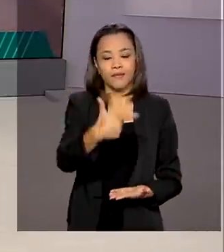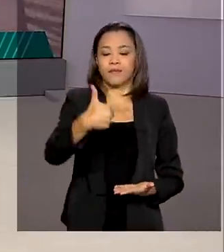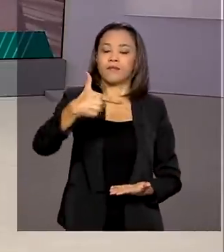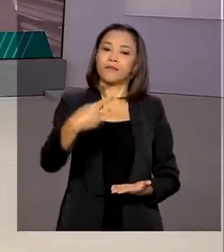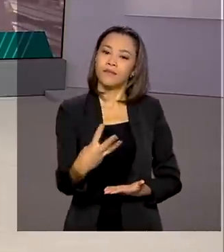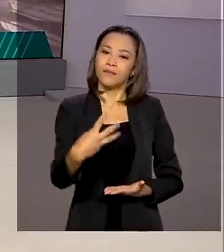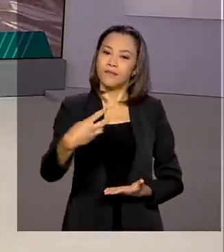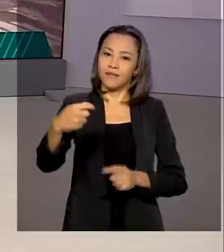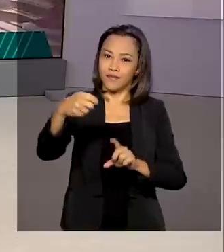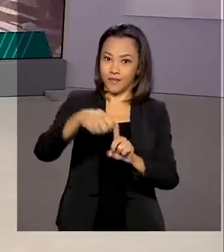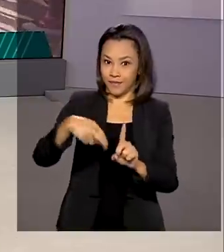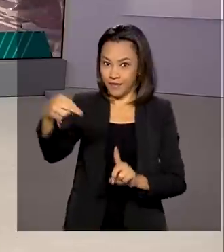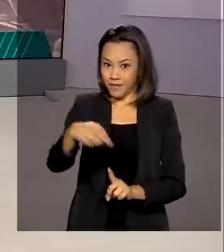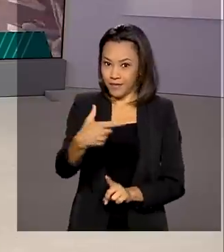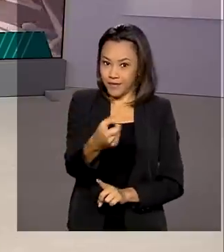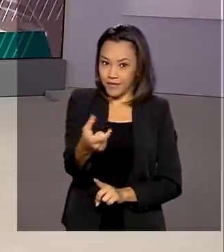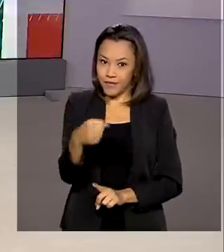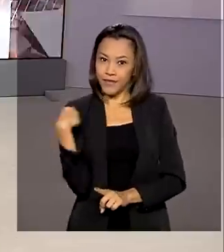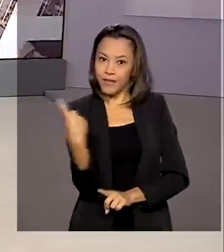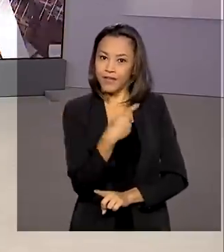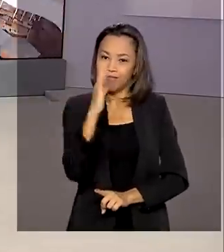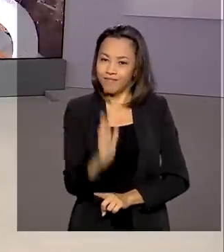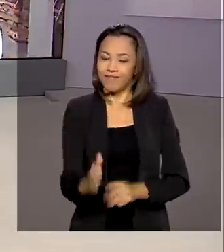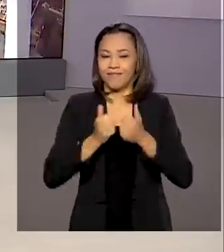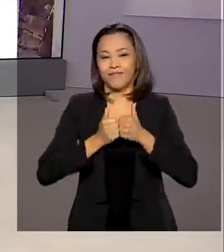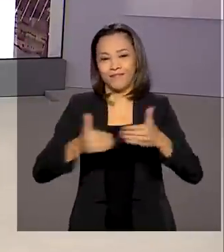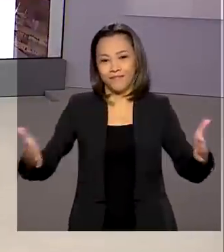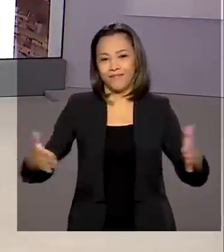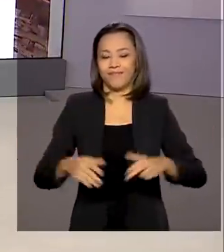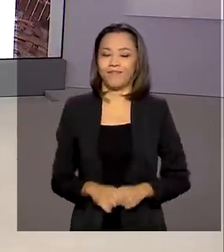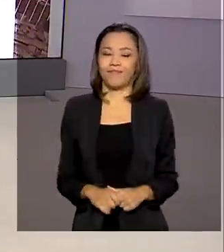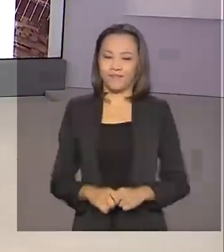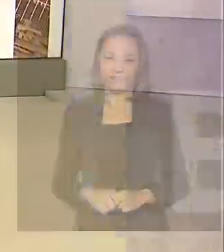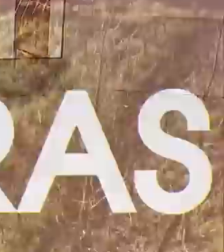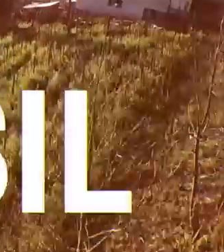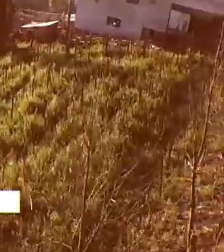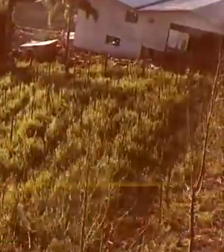23 de novembro de 2020, o Brasil em Dia já está no ar.